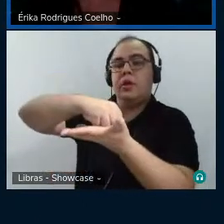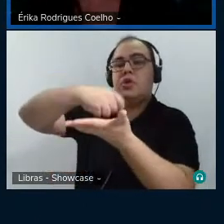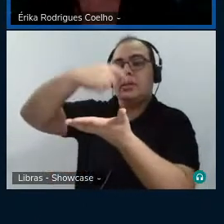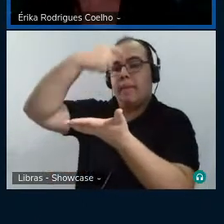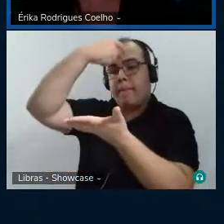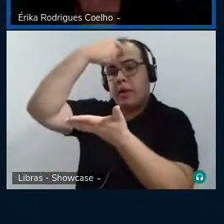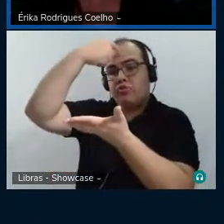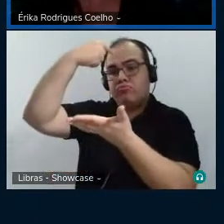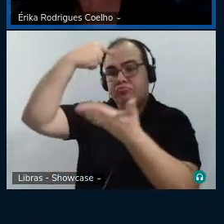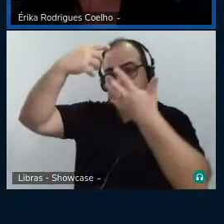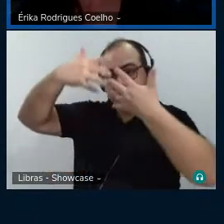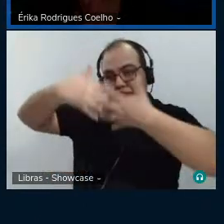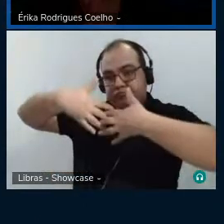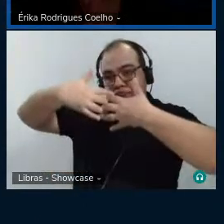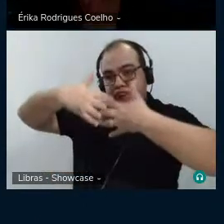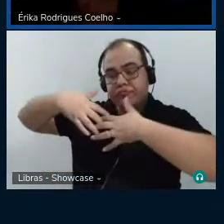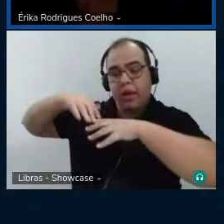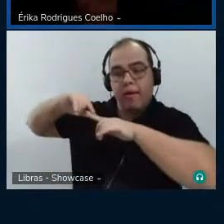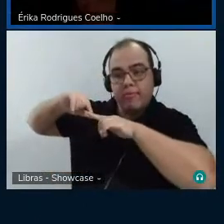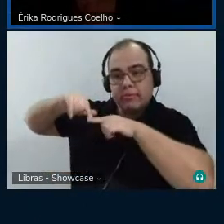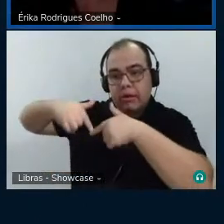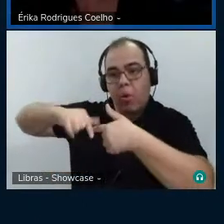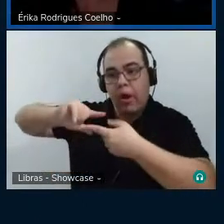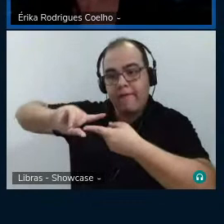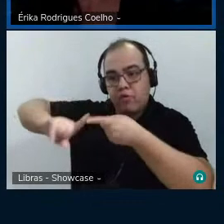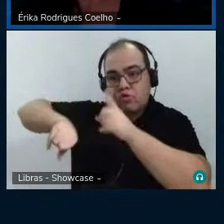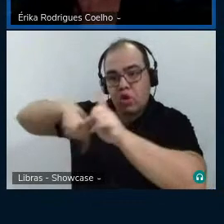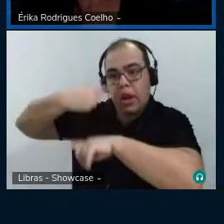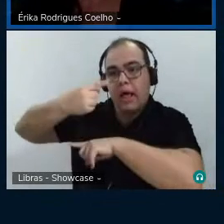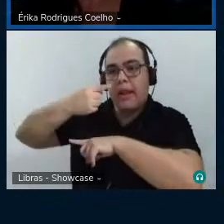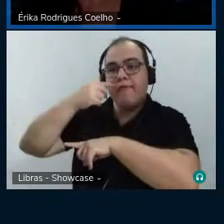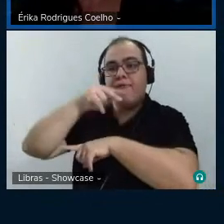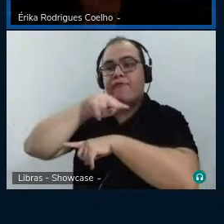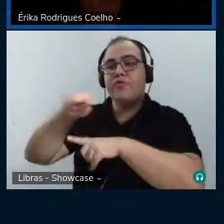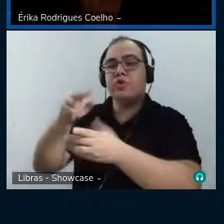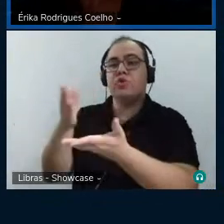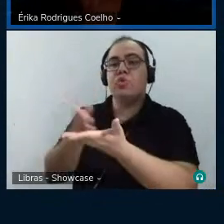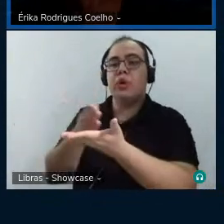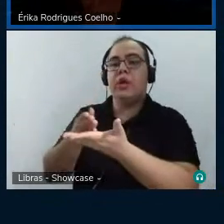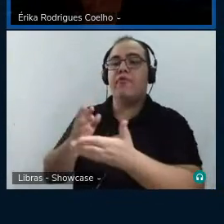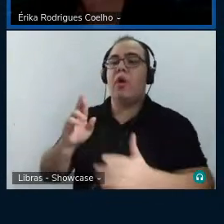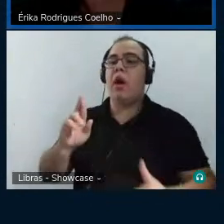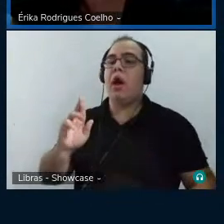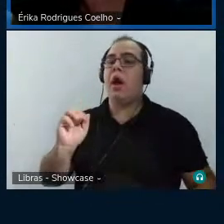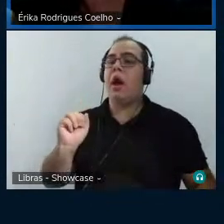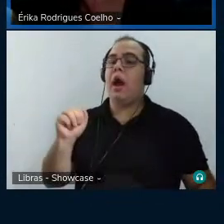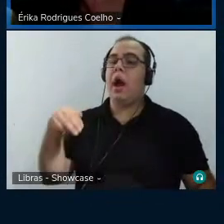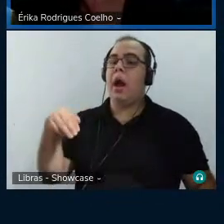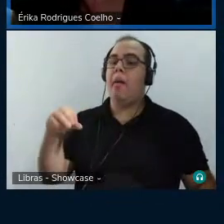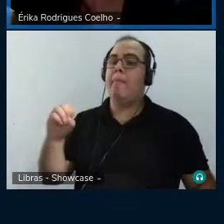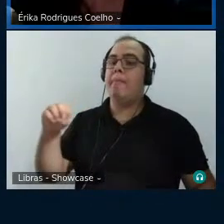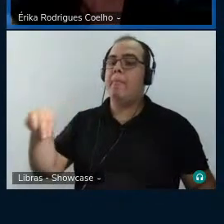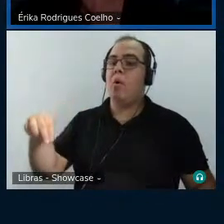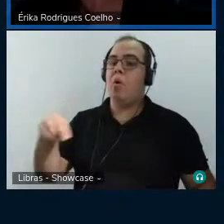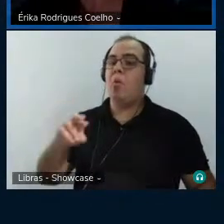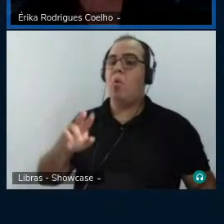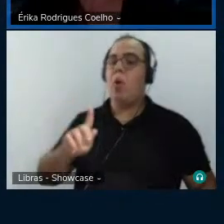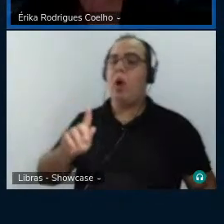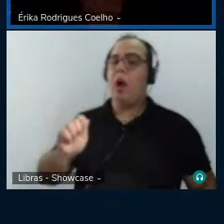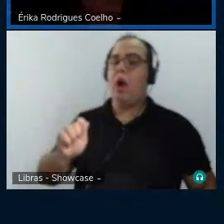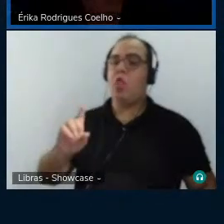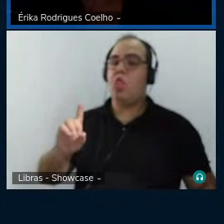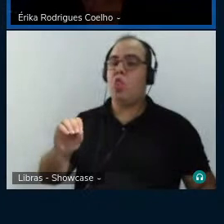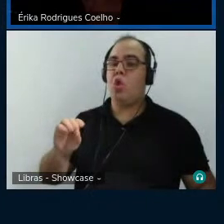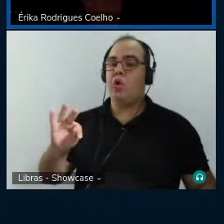da razão revolucionária. Isso visto no livro do Romain Gadot. E a Bell Hooks foi